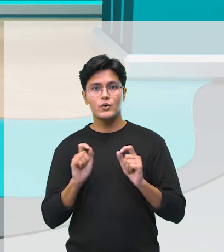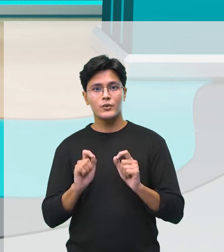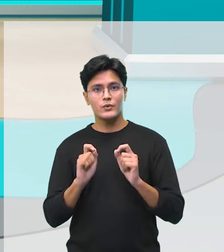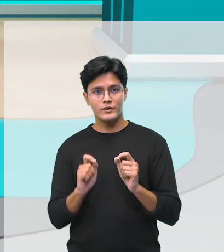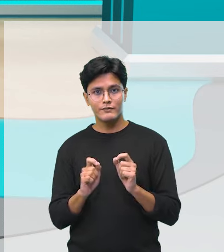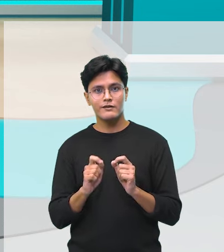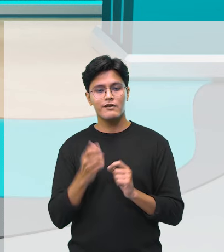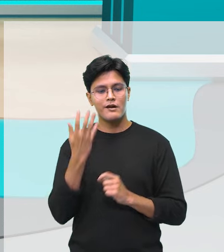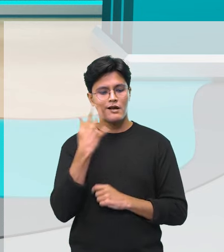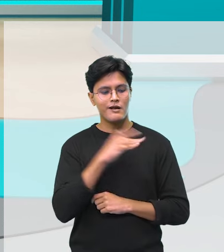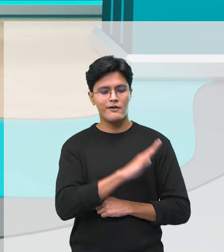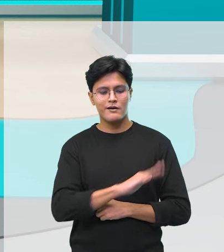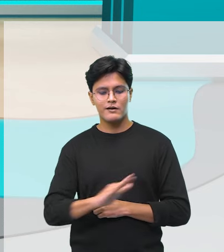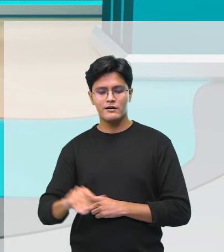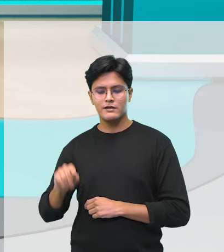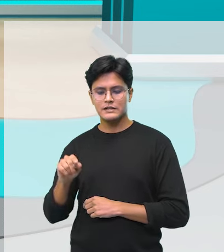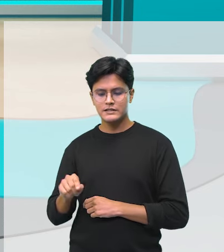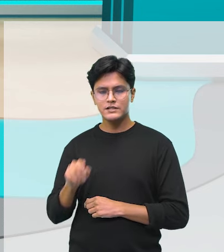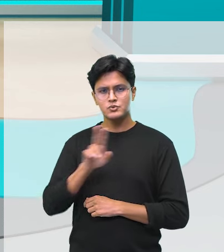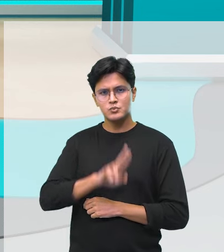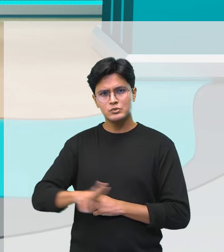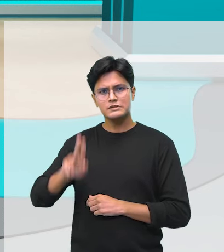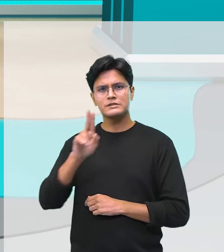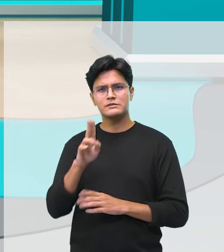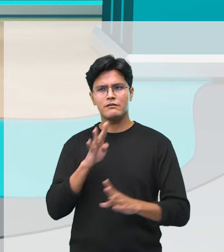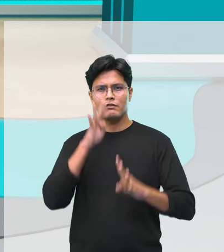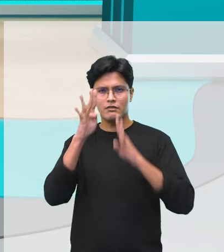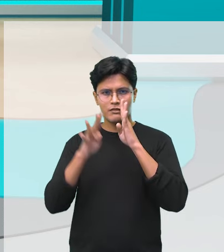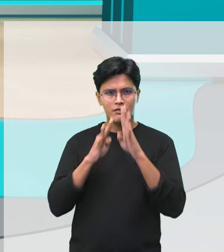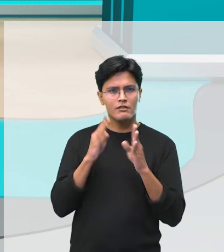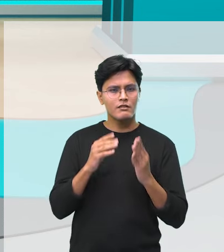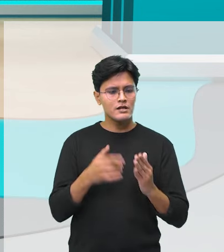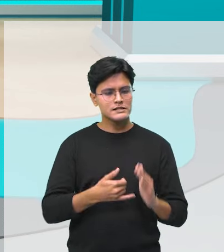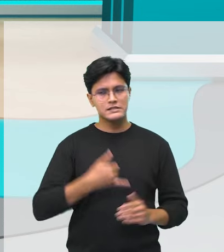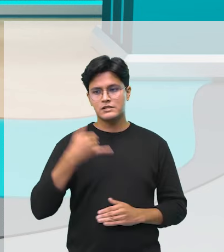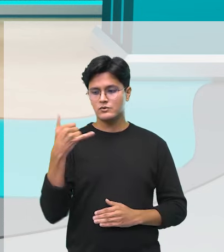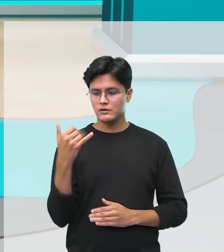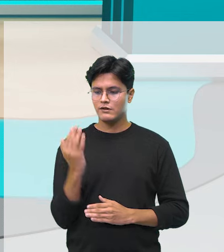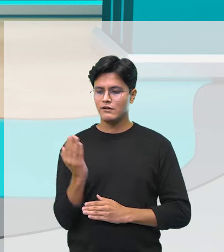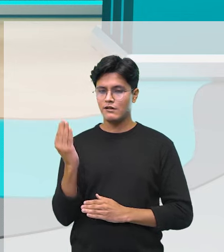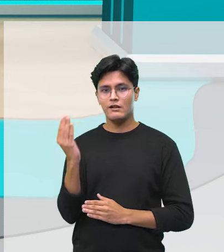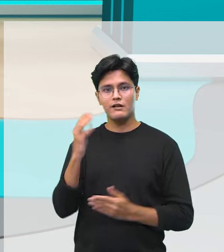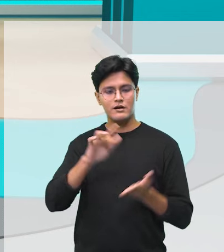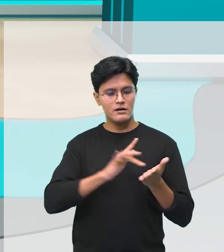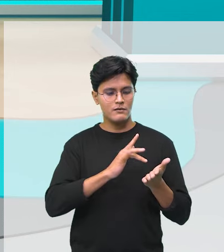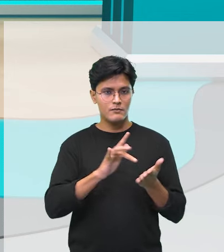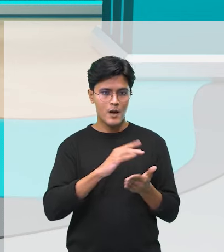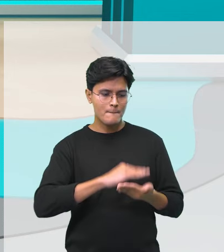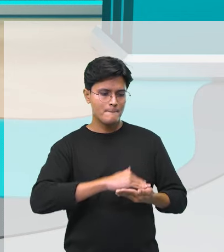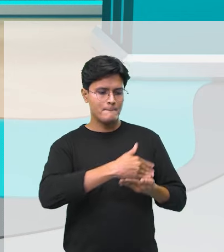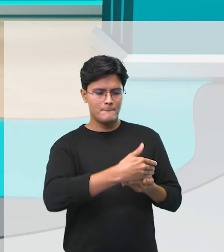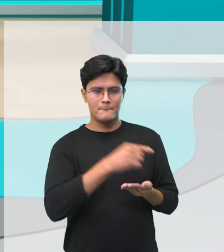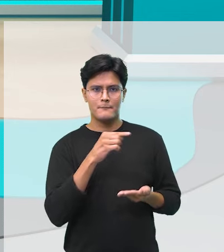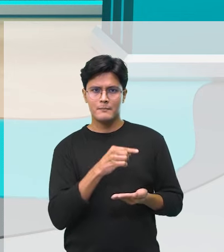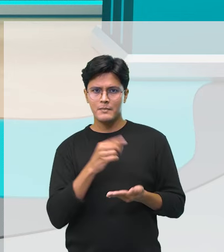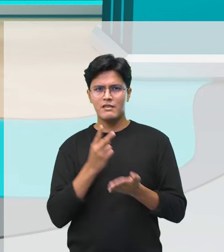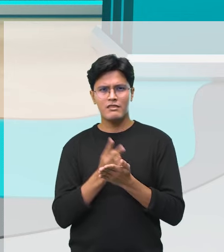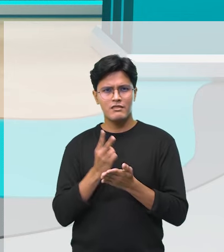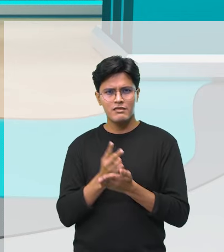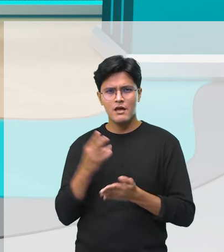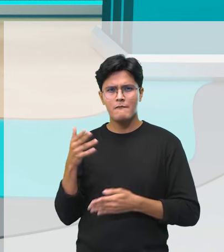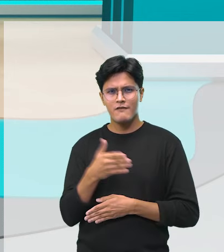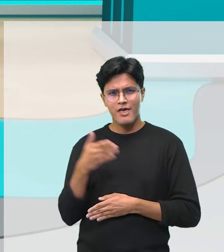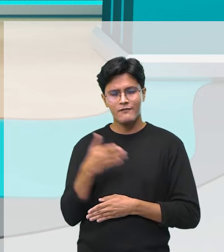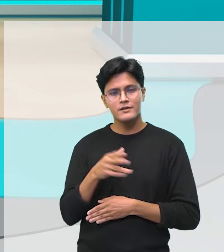expor nossas crianças, certo? Demais as telas. Então, é importante colocar para fazer outras atividades,